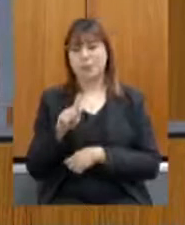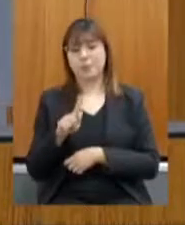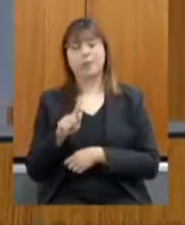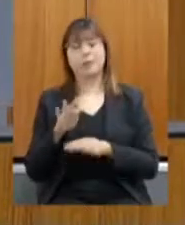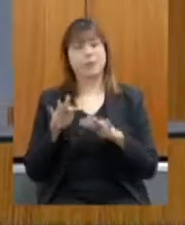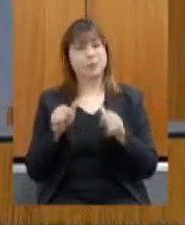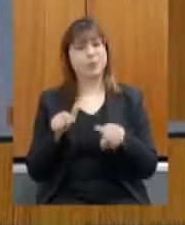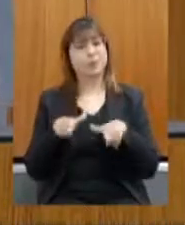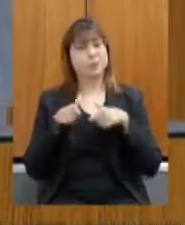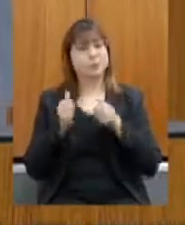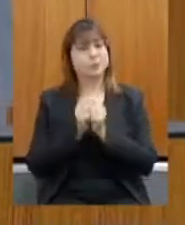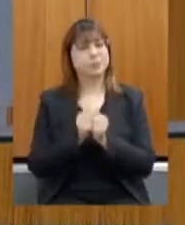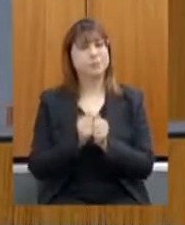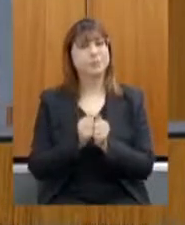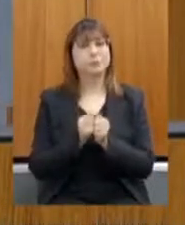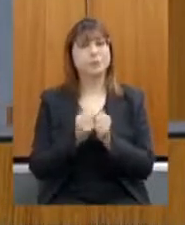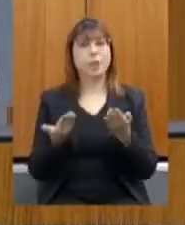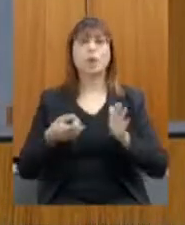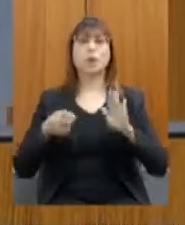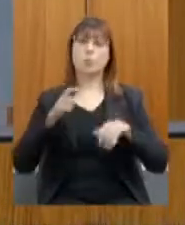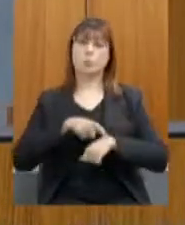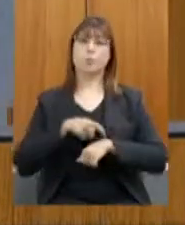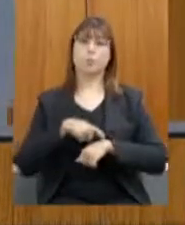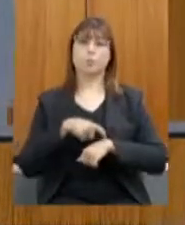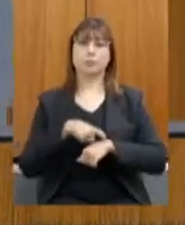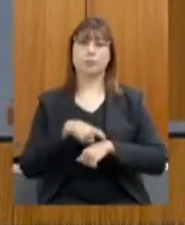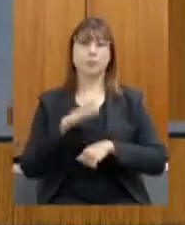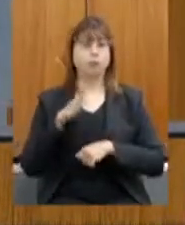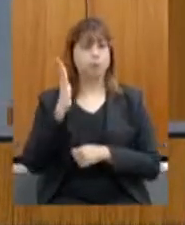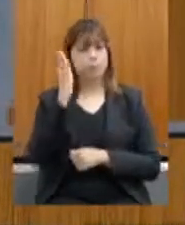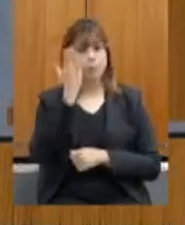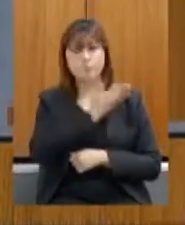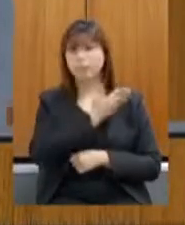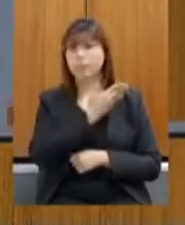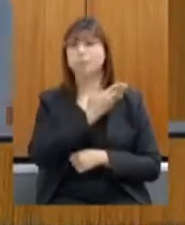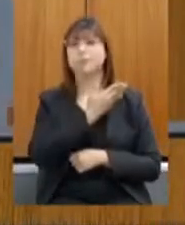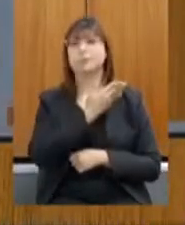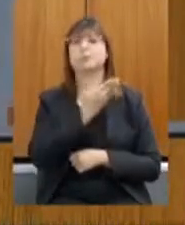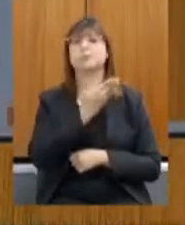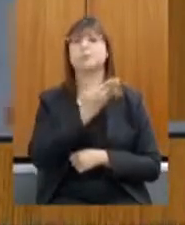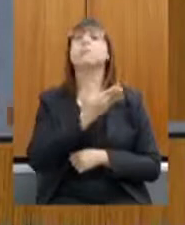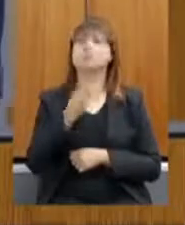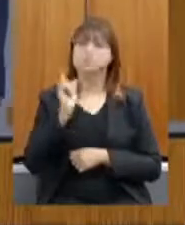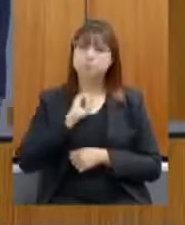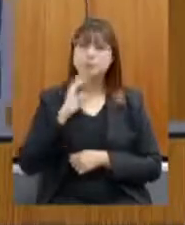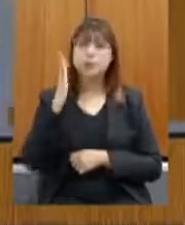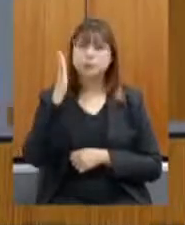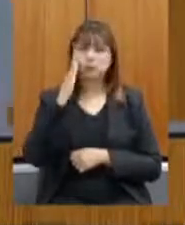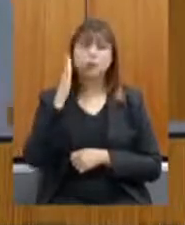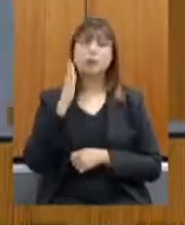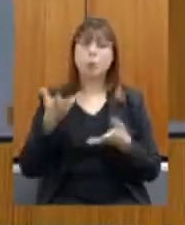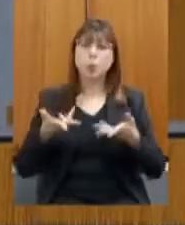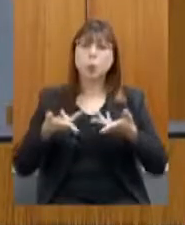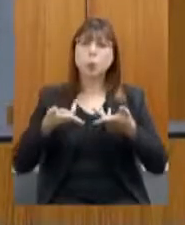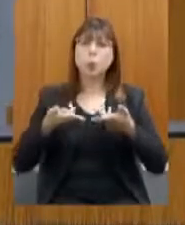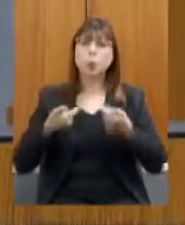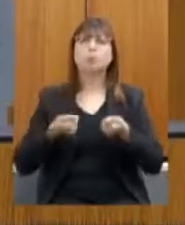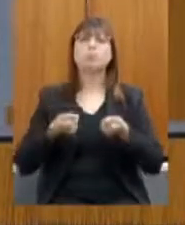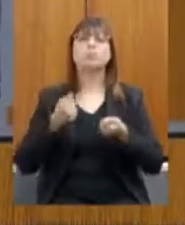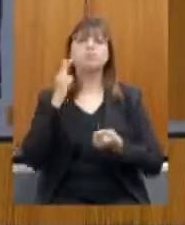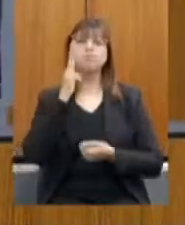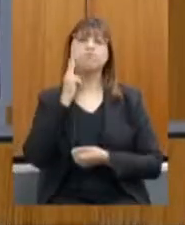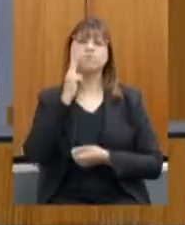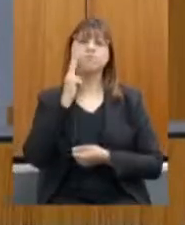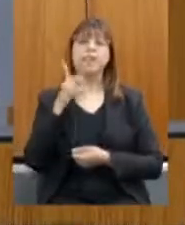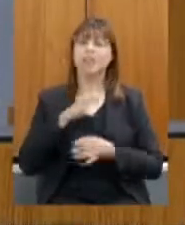proposta, e agora é a hora, nós sabemos, está provado, Minas sabe produzir vinho de qualidade, tem uva de qualidade, tem